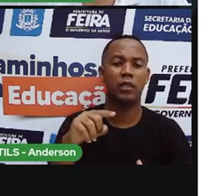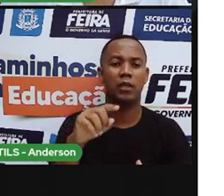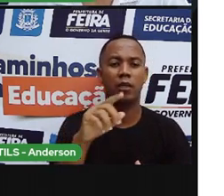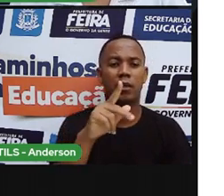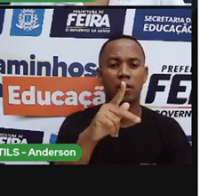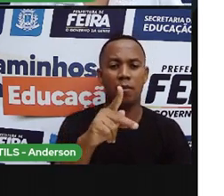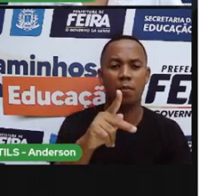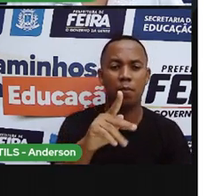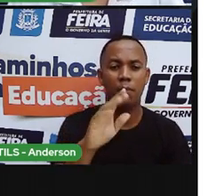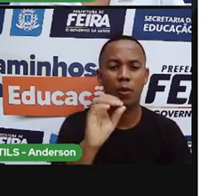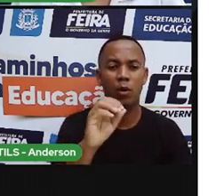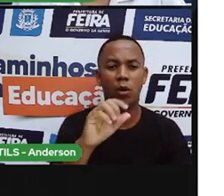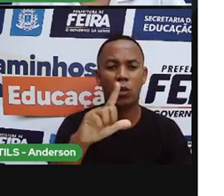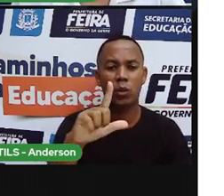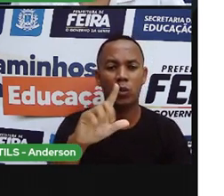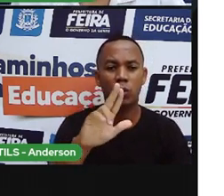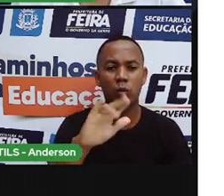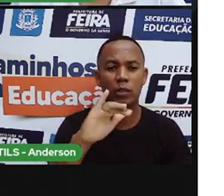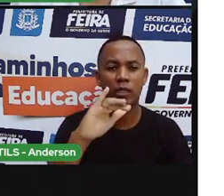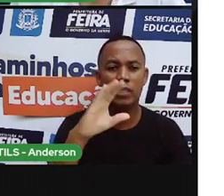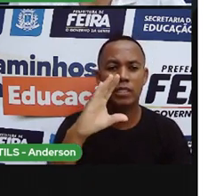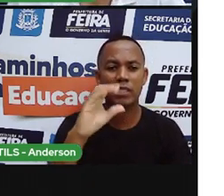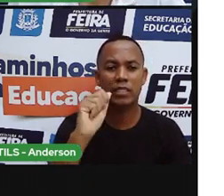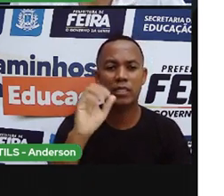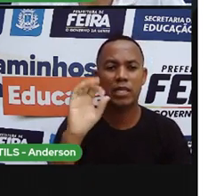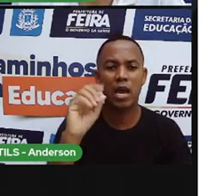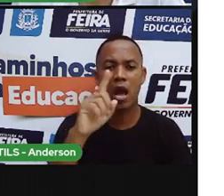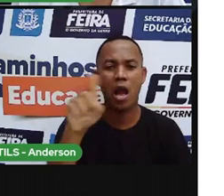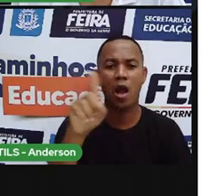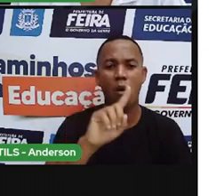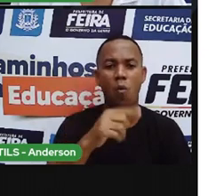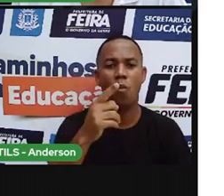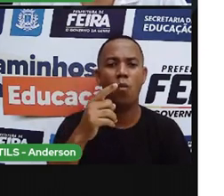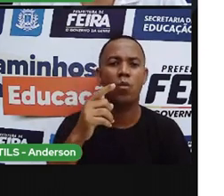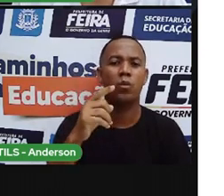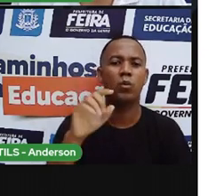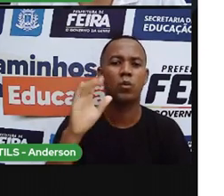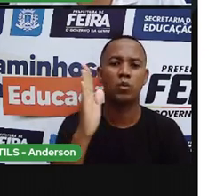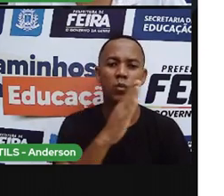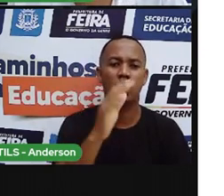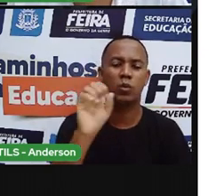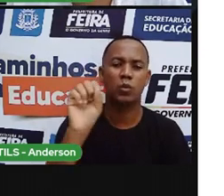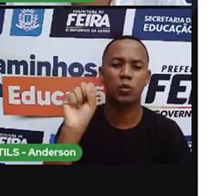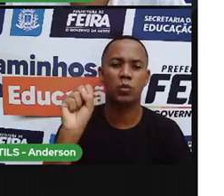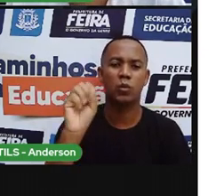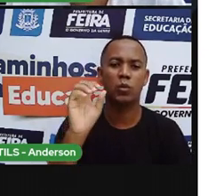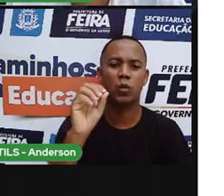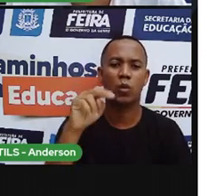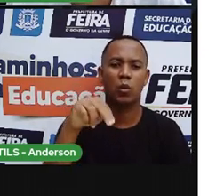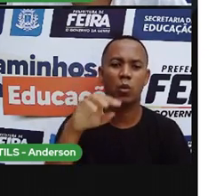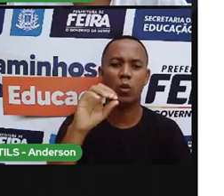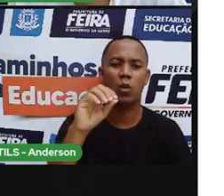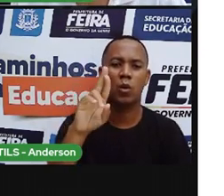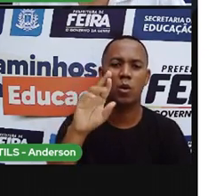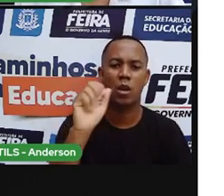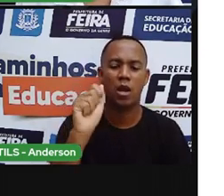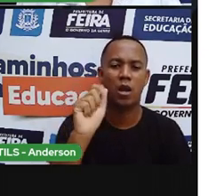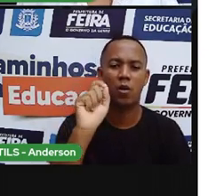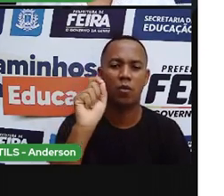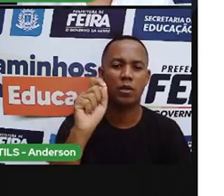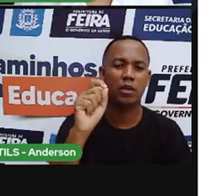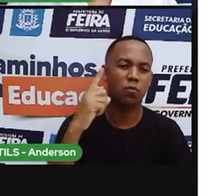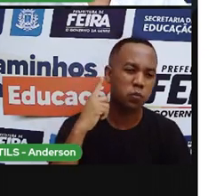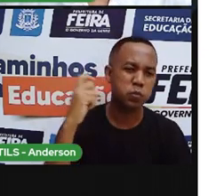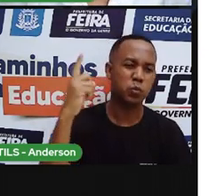ruídos. E sozinhos e em conjunto se tornam, o que é muito alto. E alguns exemplos são o O barulho de carro, né? E de suas